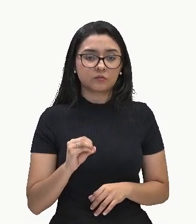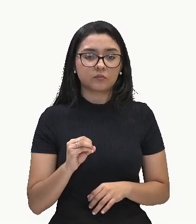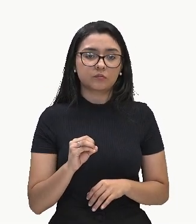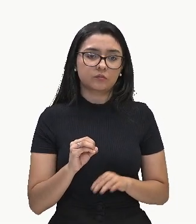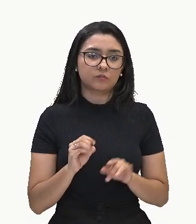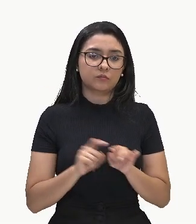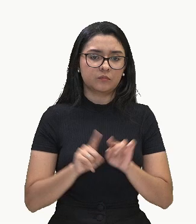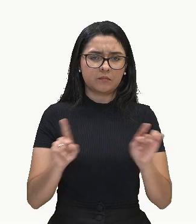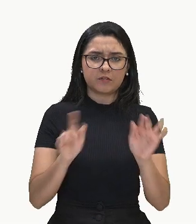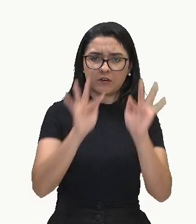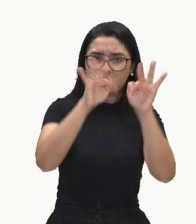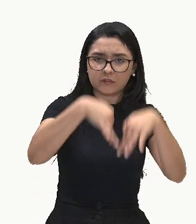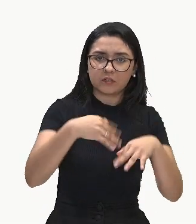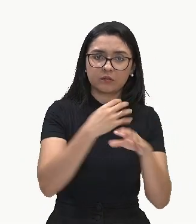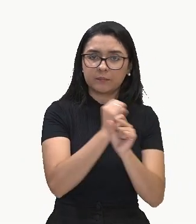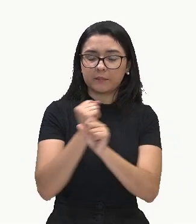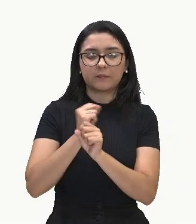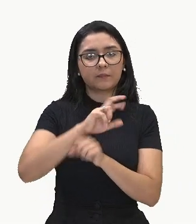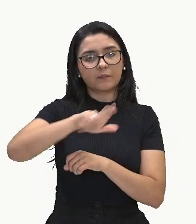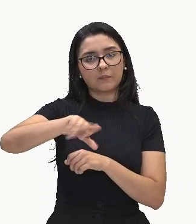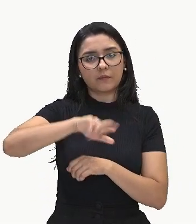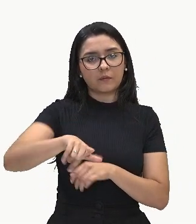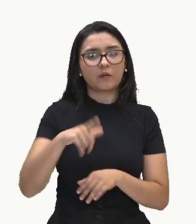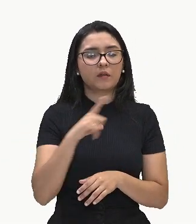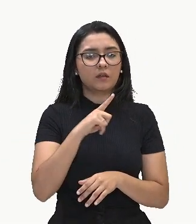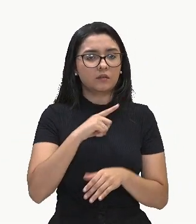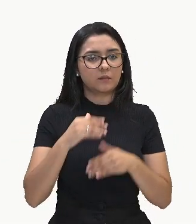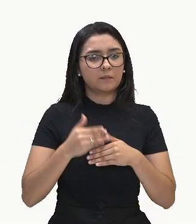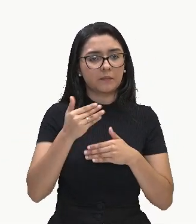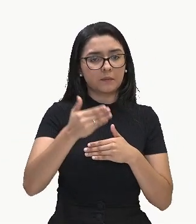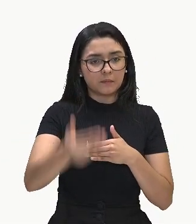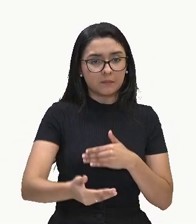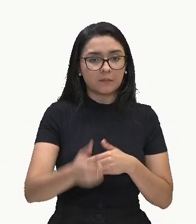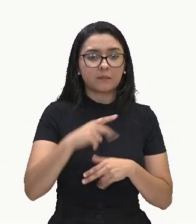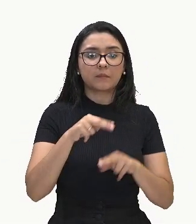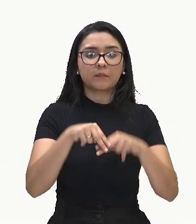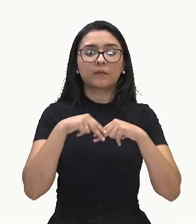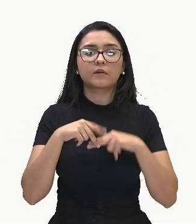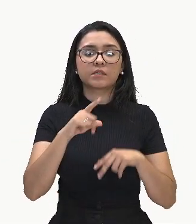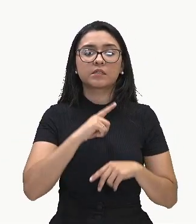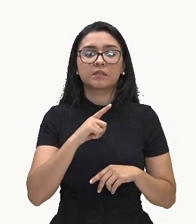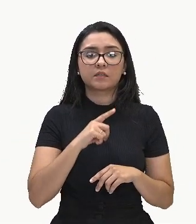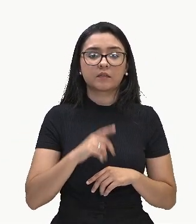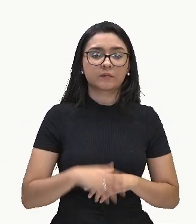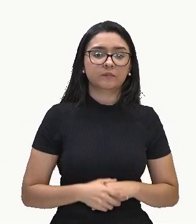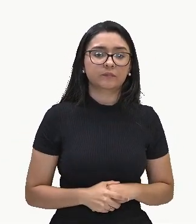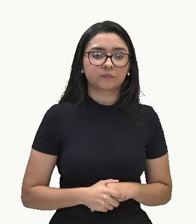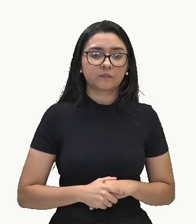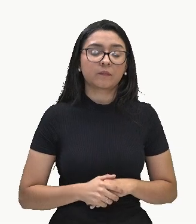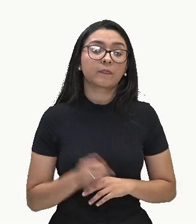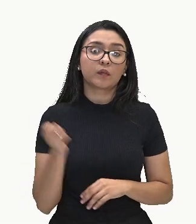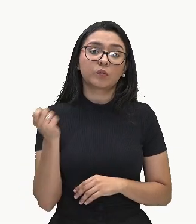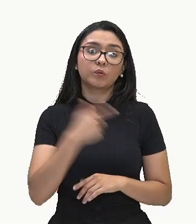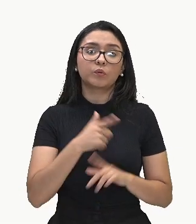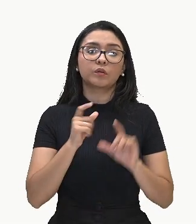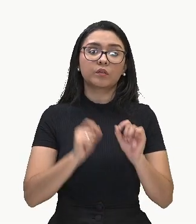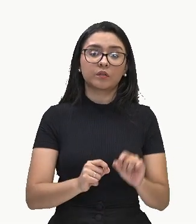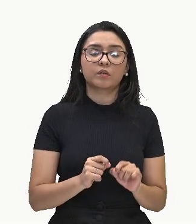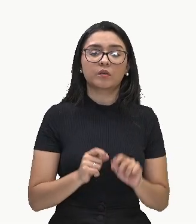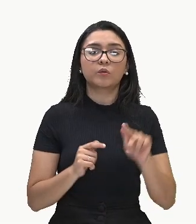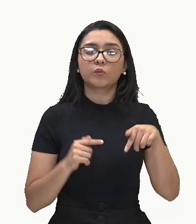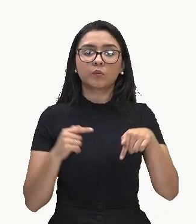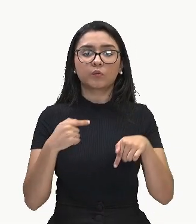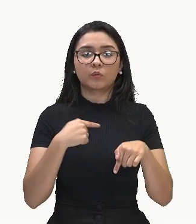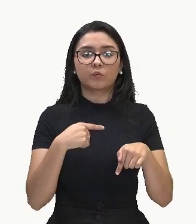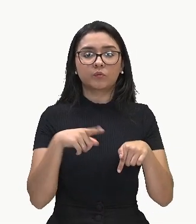Mas já acabou aqui a conta? Não. Ainda não. Porque este aqui possui um grau maior do que o do nosso quociente.